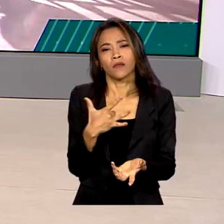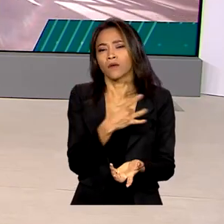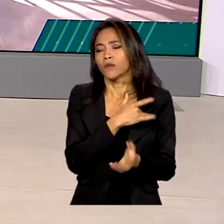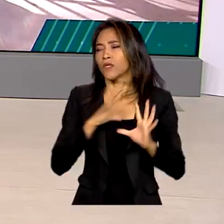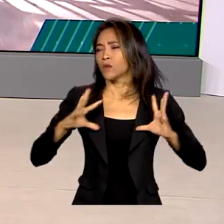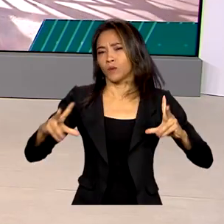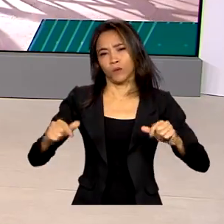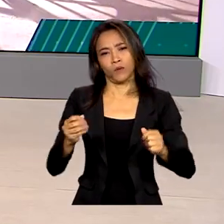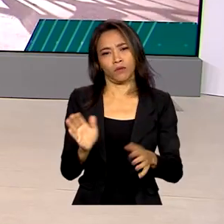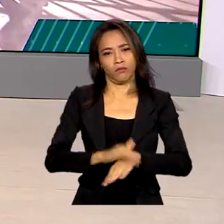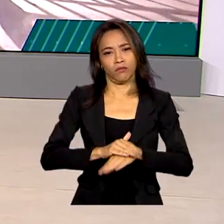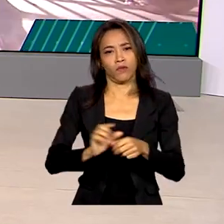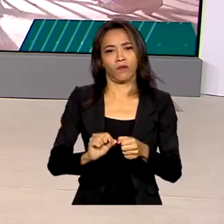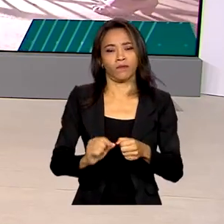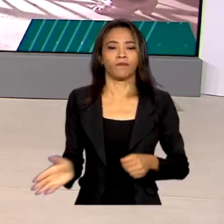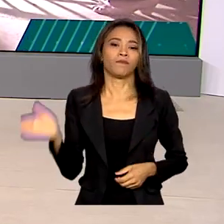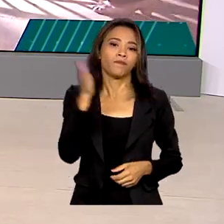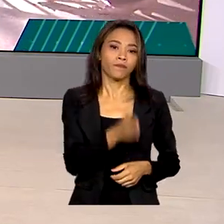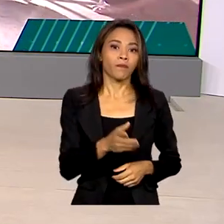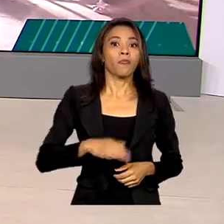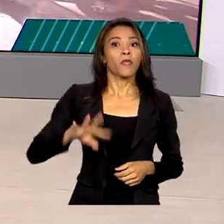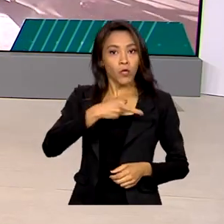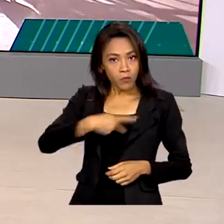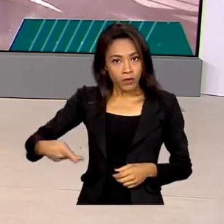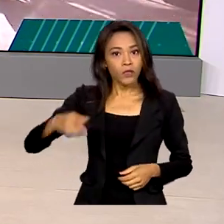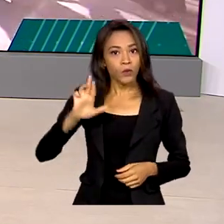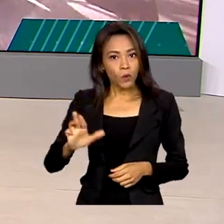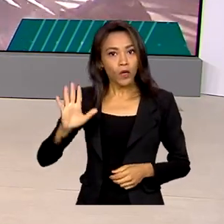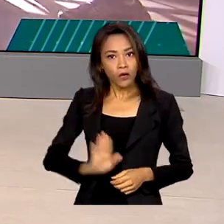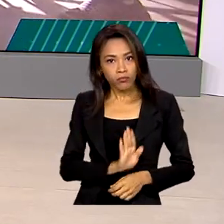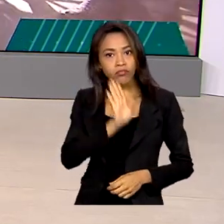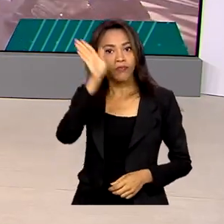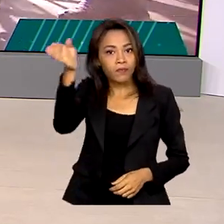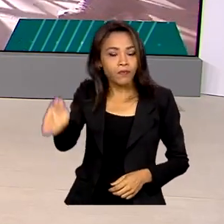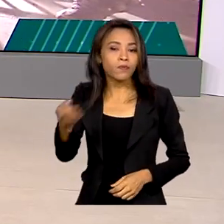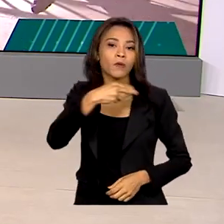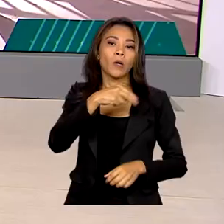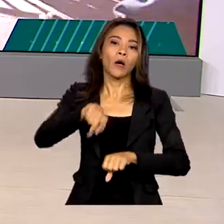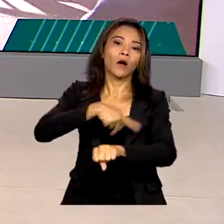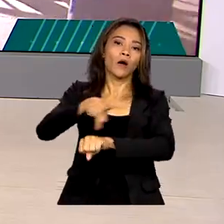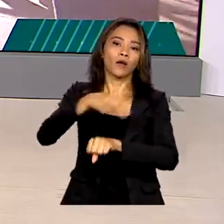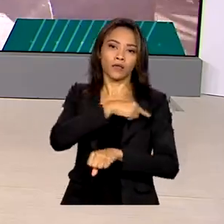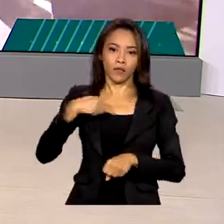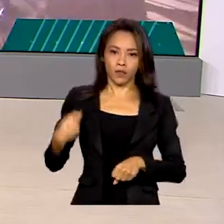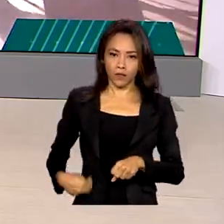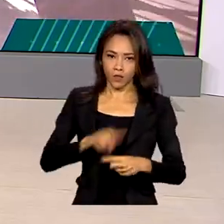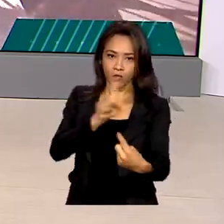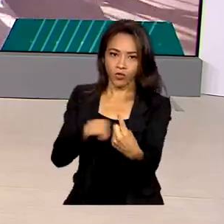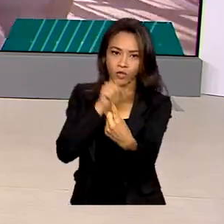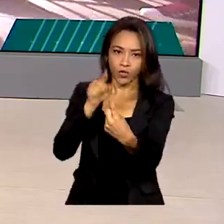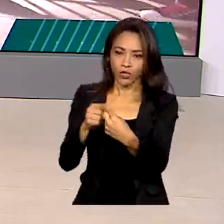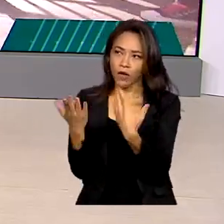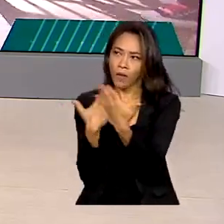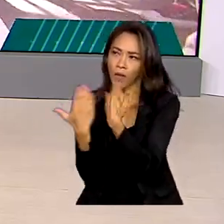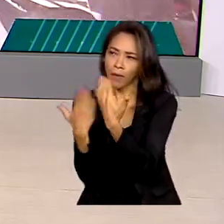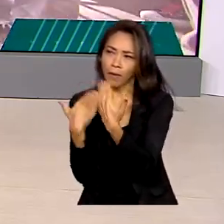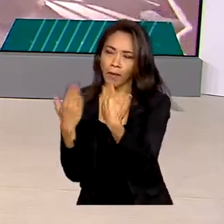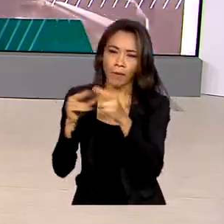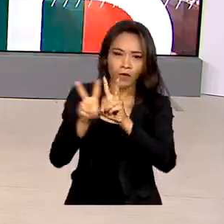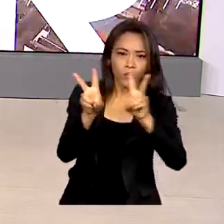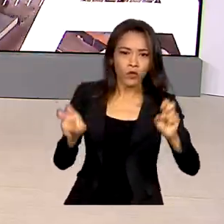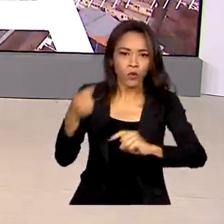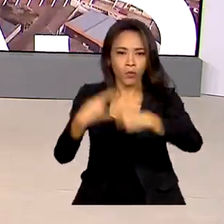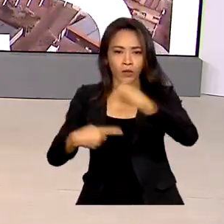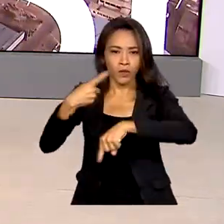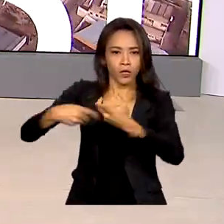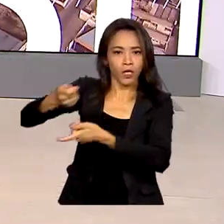E o presidente Lula tem viagem marcada para a China. A visita tem como meta ampliar as relações políticas e econômicas com